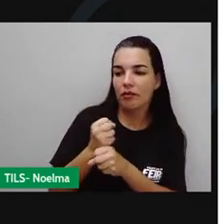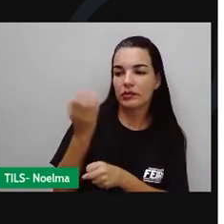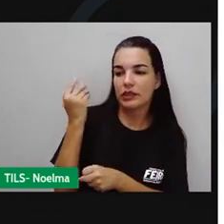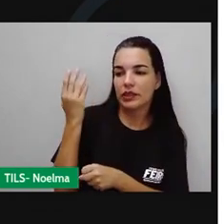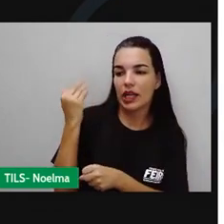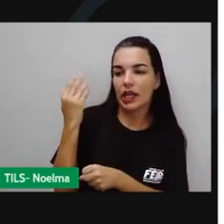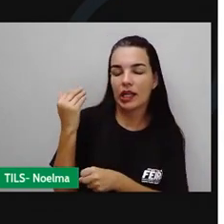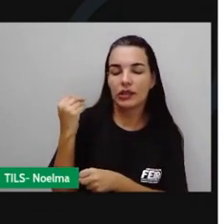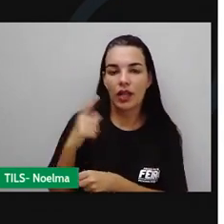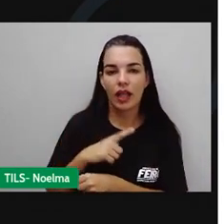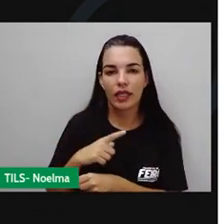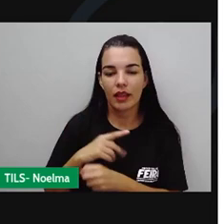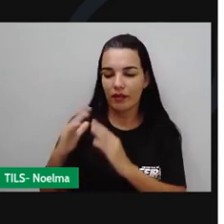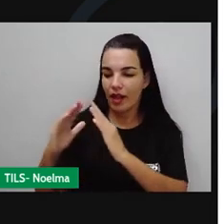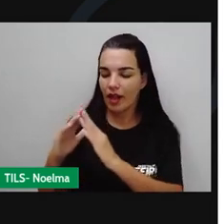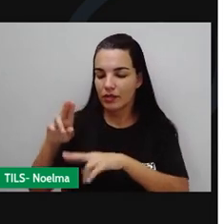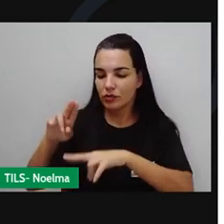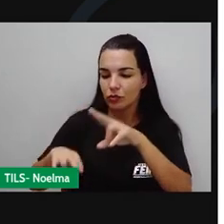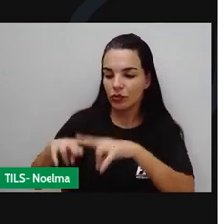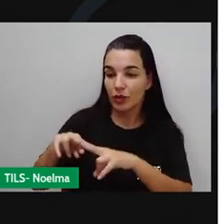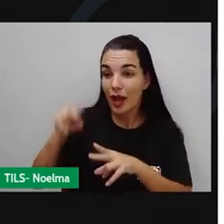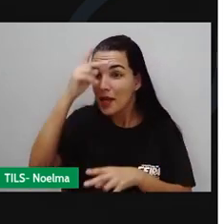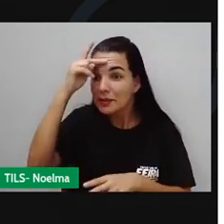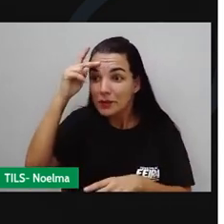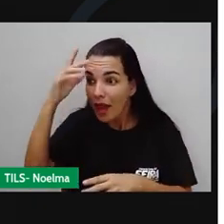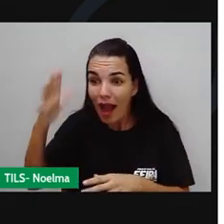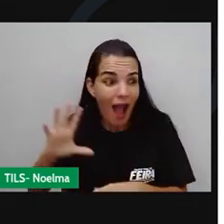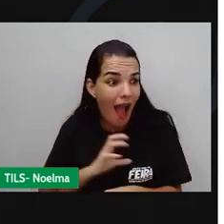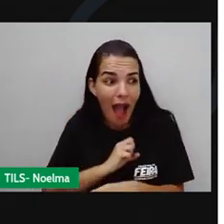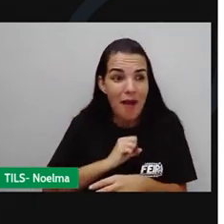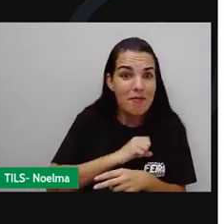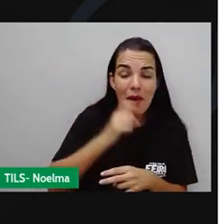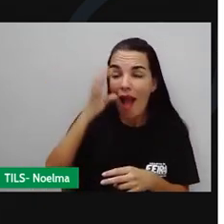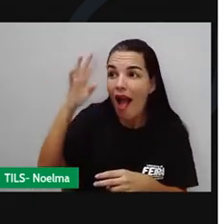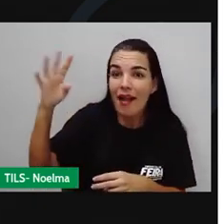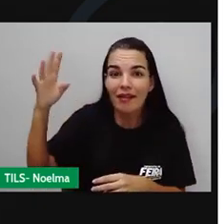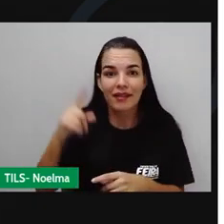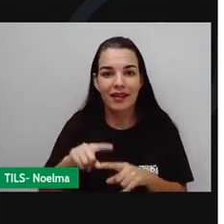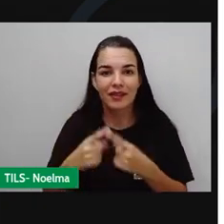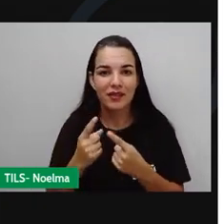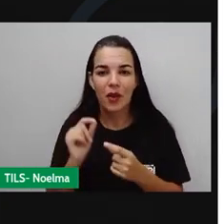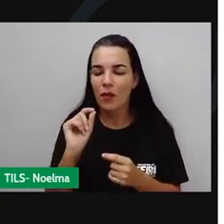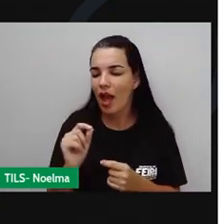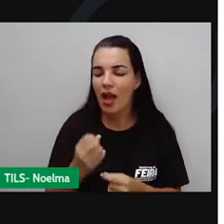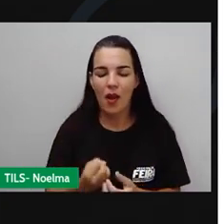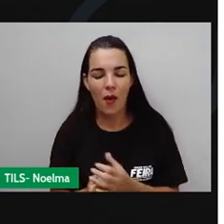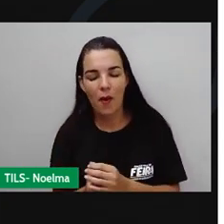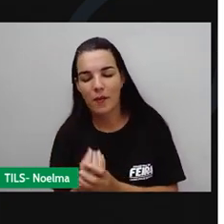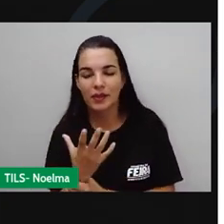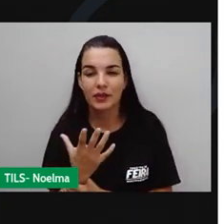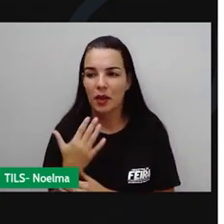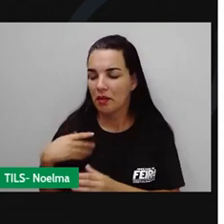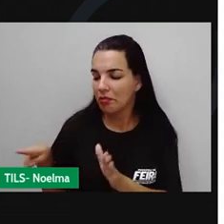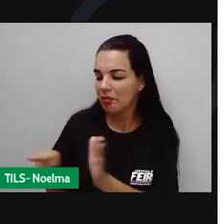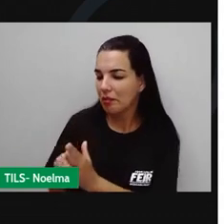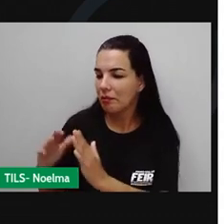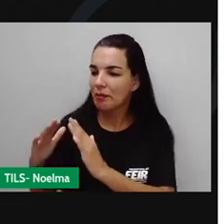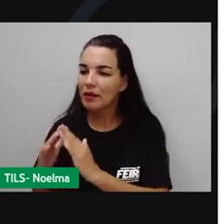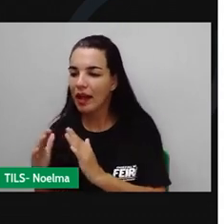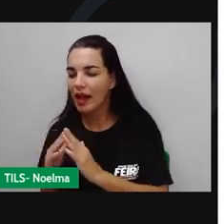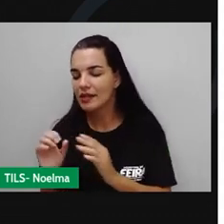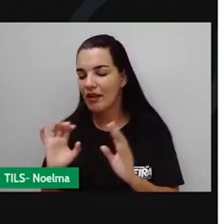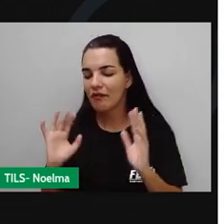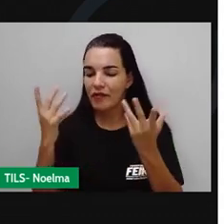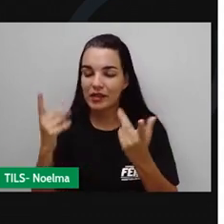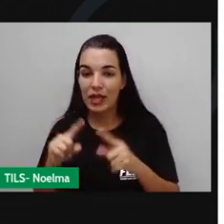junina na casa dela e o pessoal adorou a ideia. Começou porque aí o povo gostou lá de dentro. Ah, não, aí o povo tem que